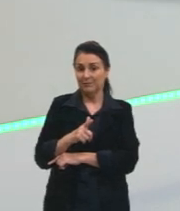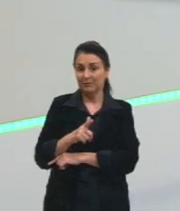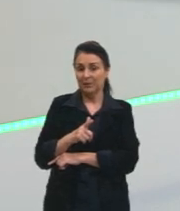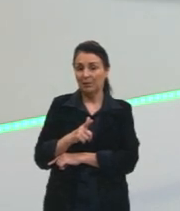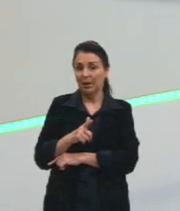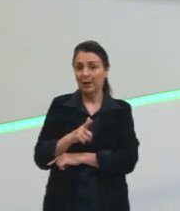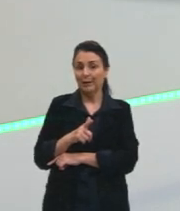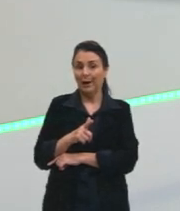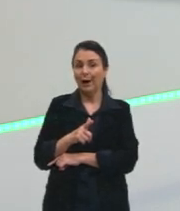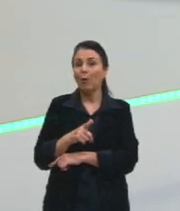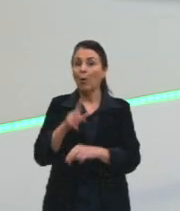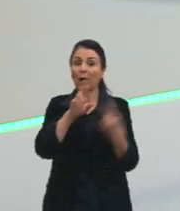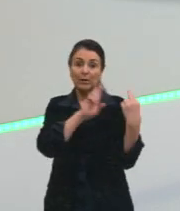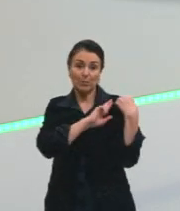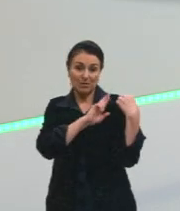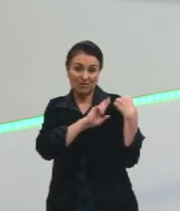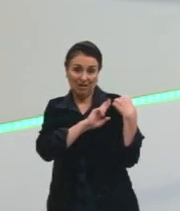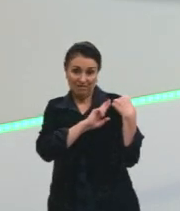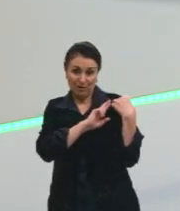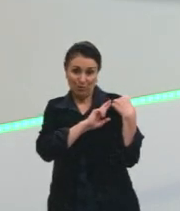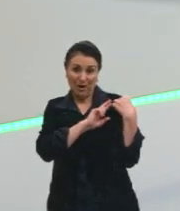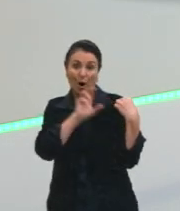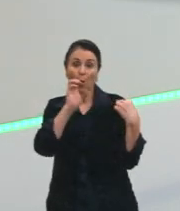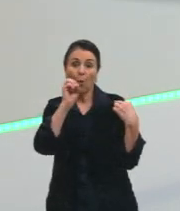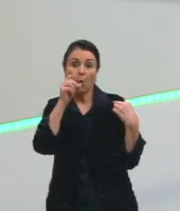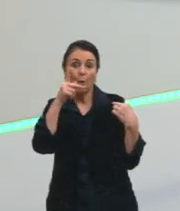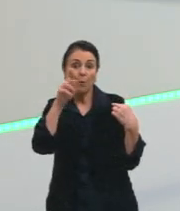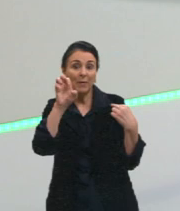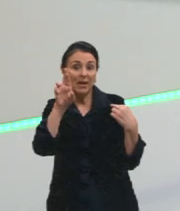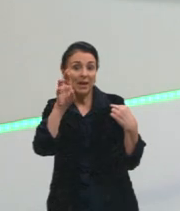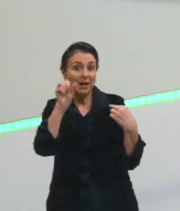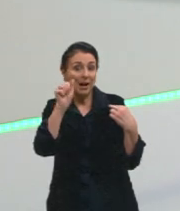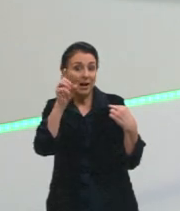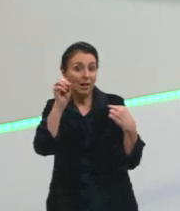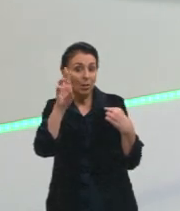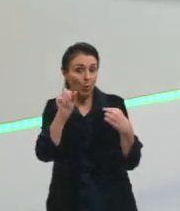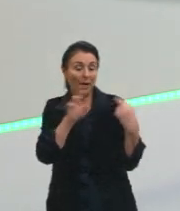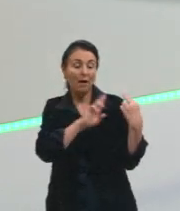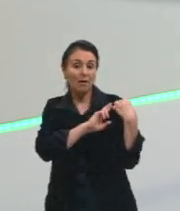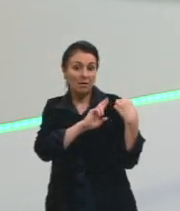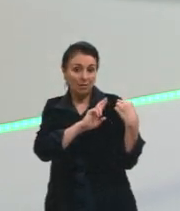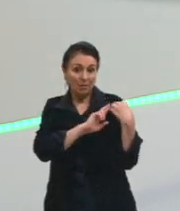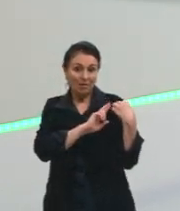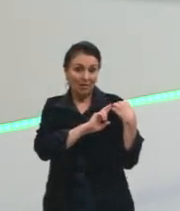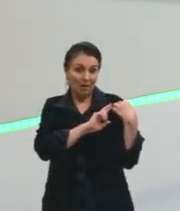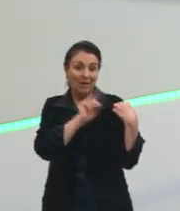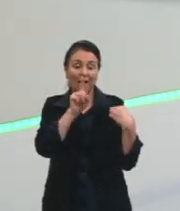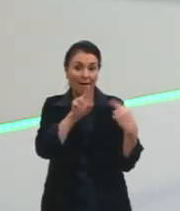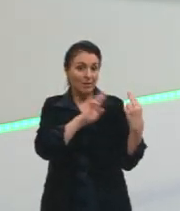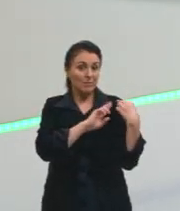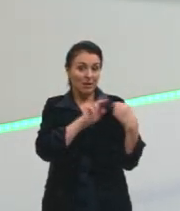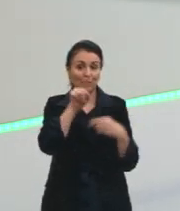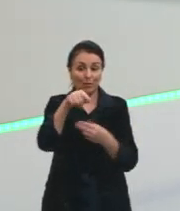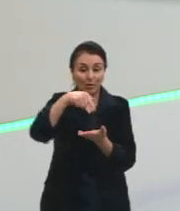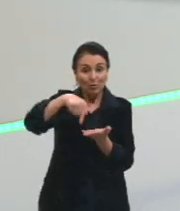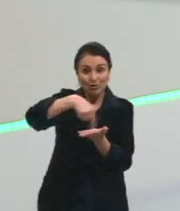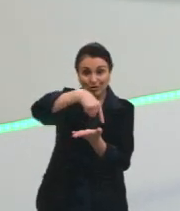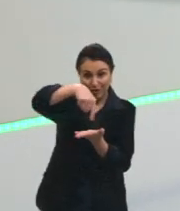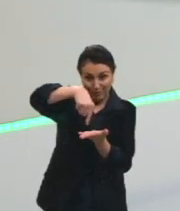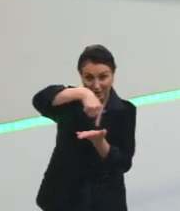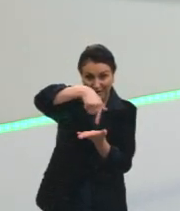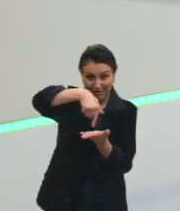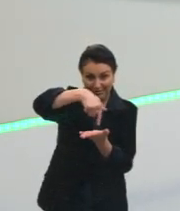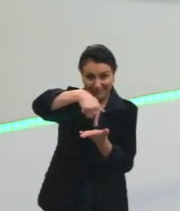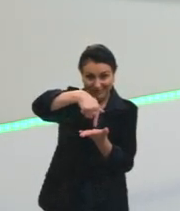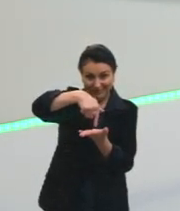a operadora funcionando, tu perdeu o teu GPS, certo? Então, hoje, aquilo que a gente tem sobre essas questões aí